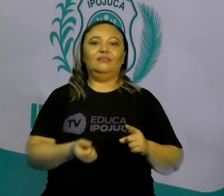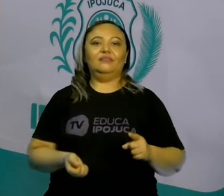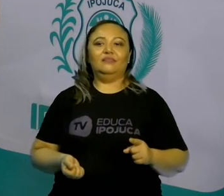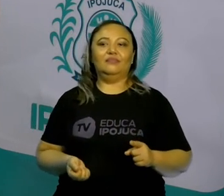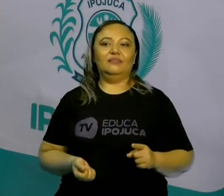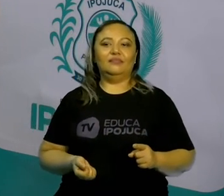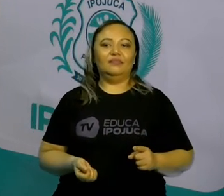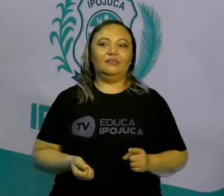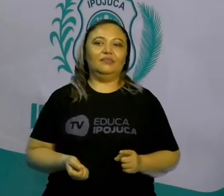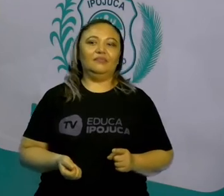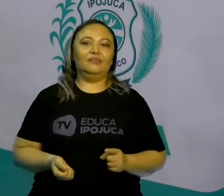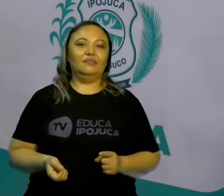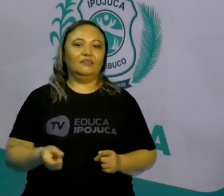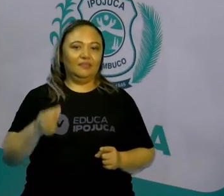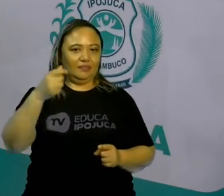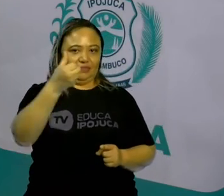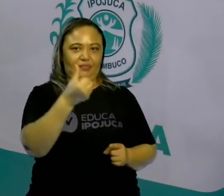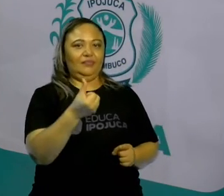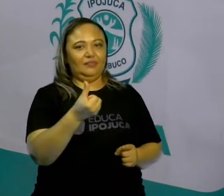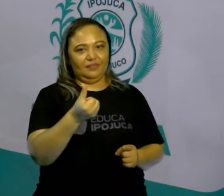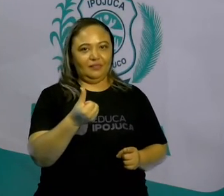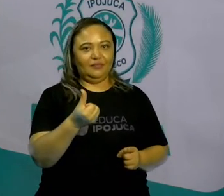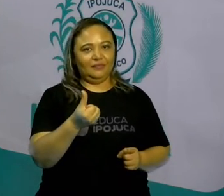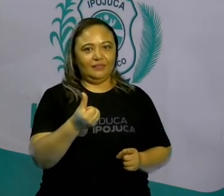Pode escolher o número. Número seis.